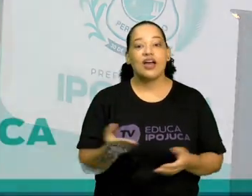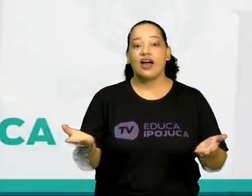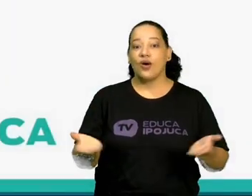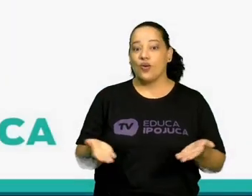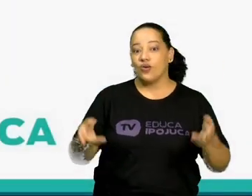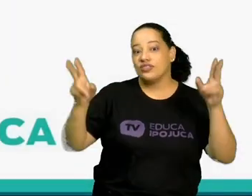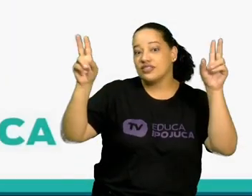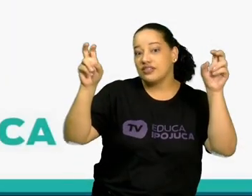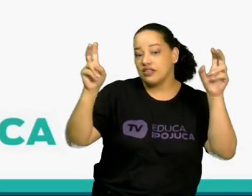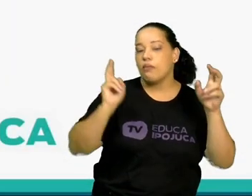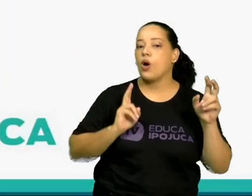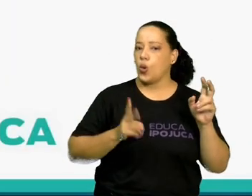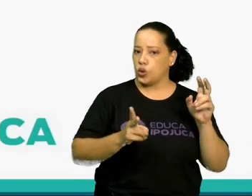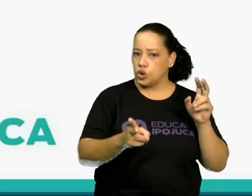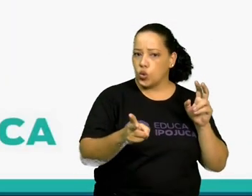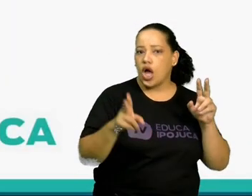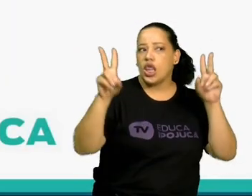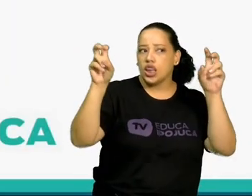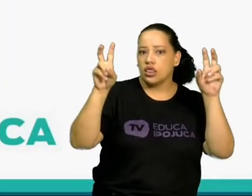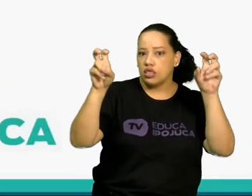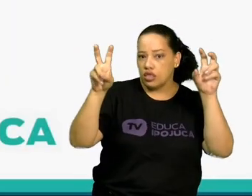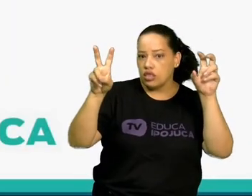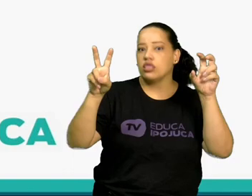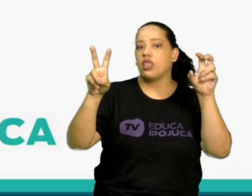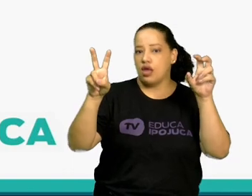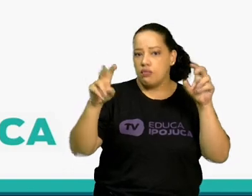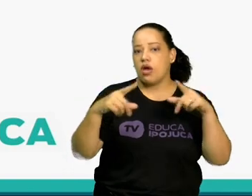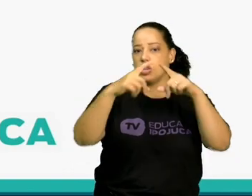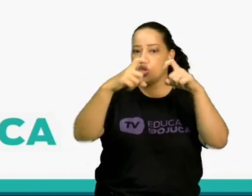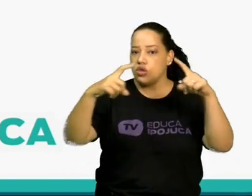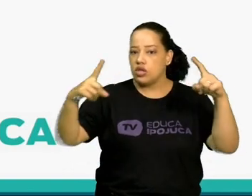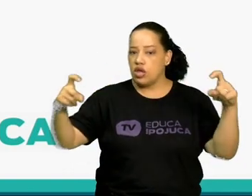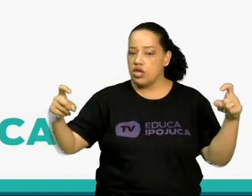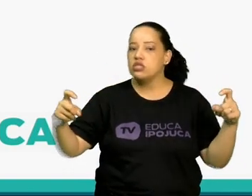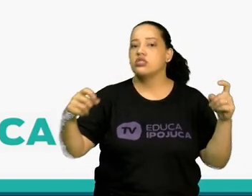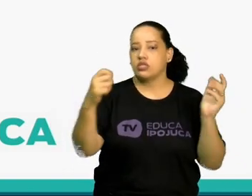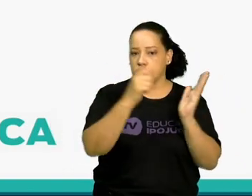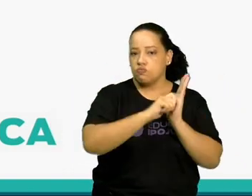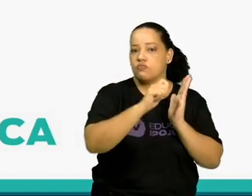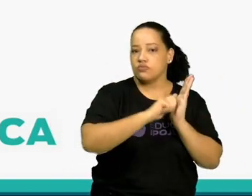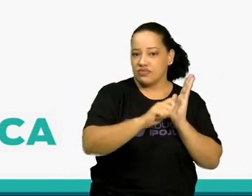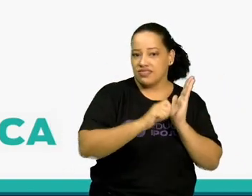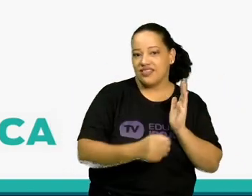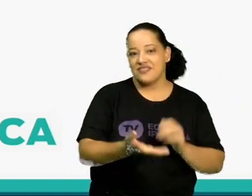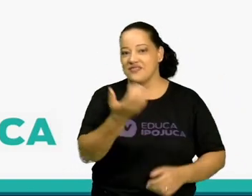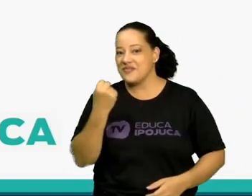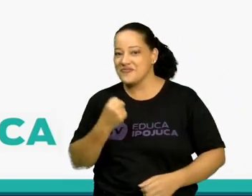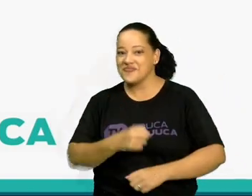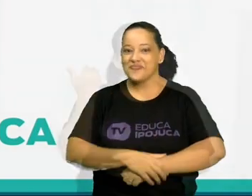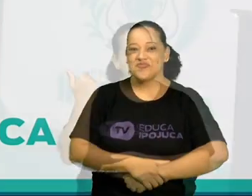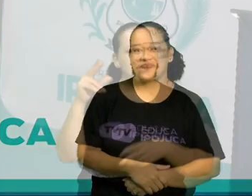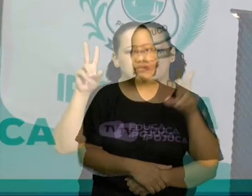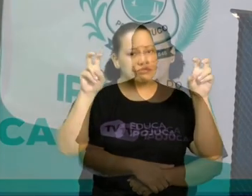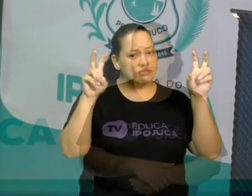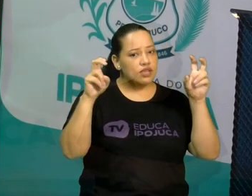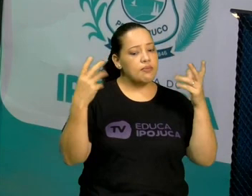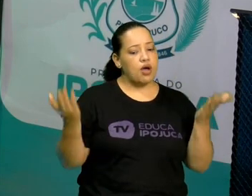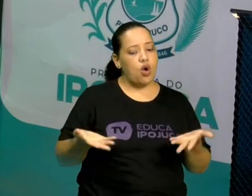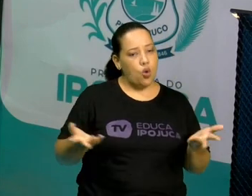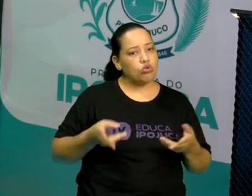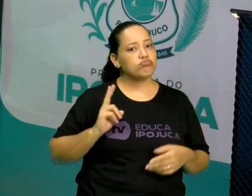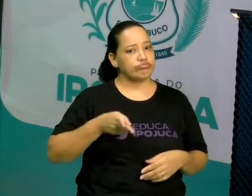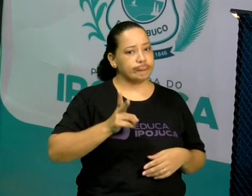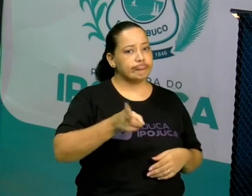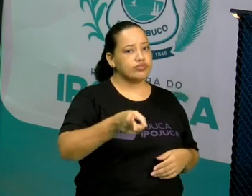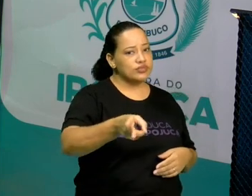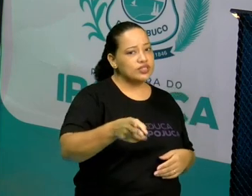continuação do último assunto, notação científica. Então, vem comigo. Vamos lá,